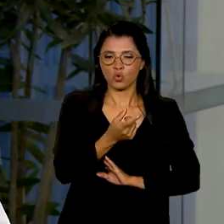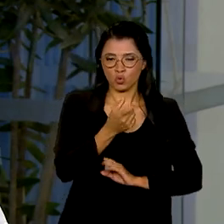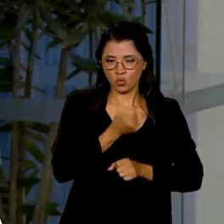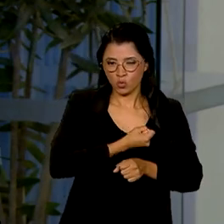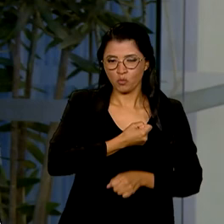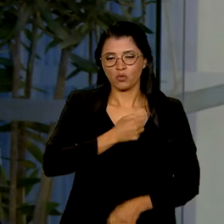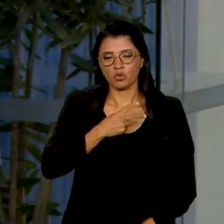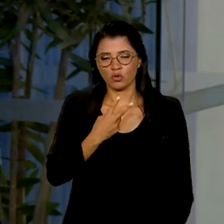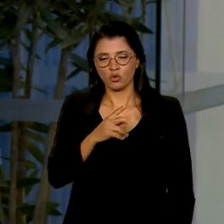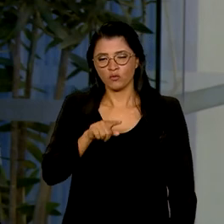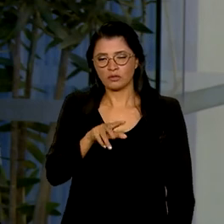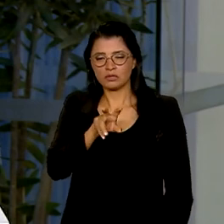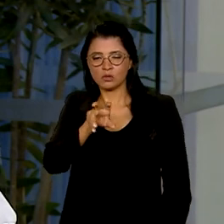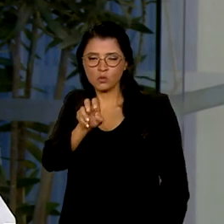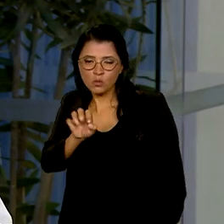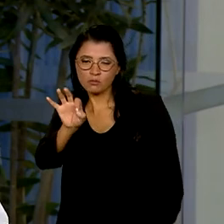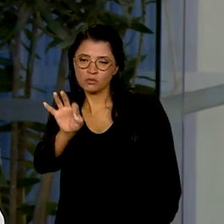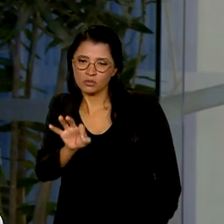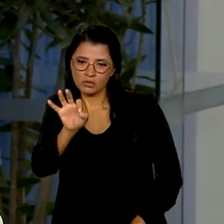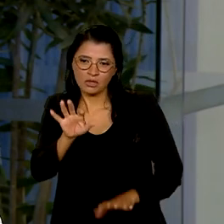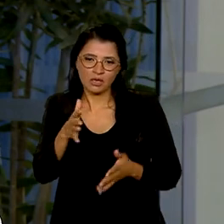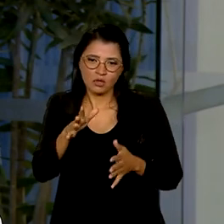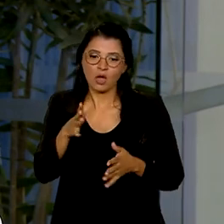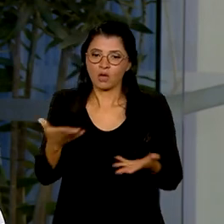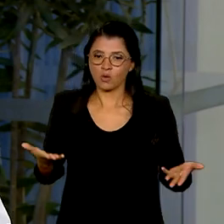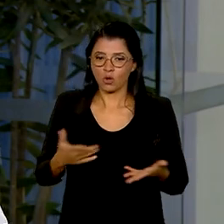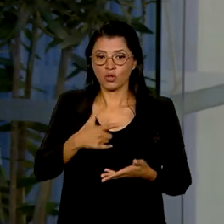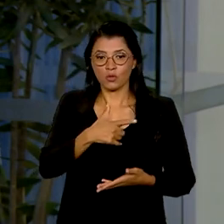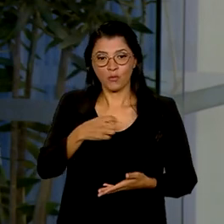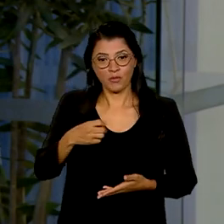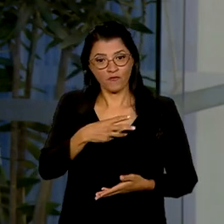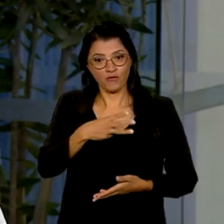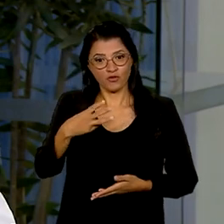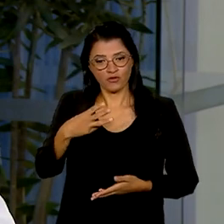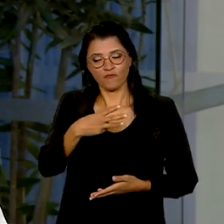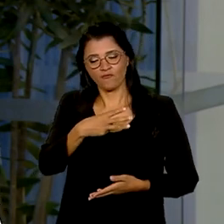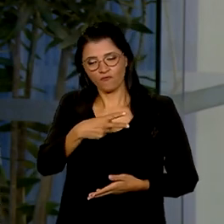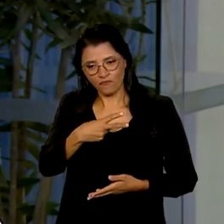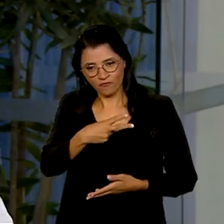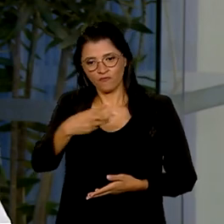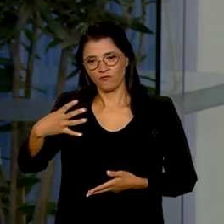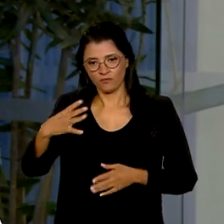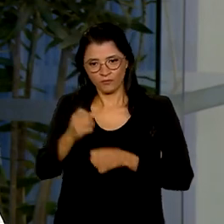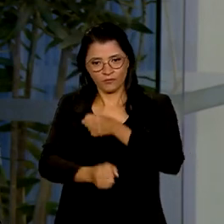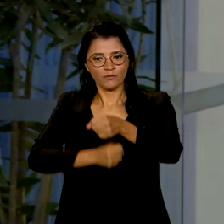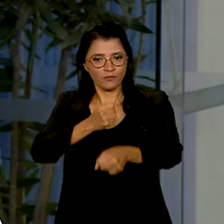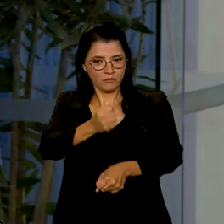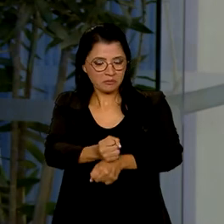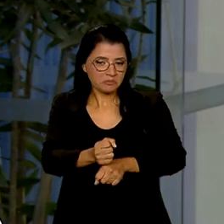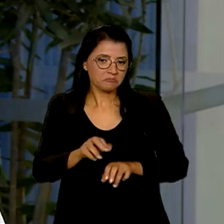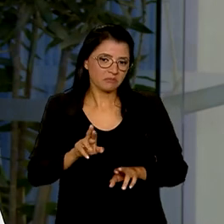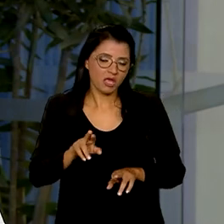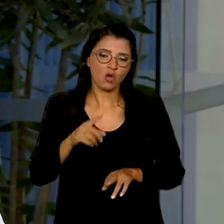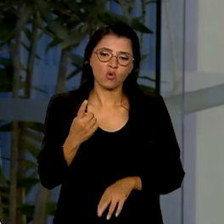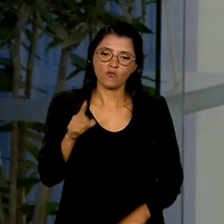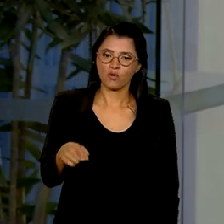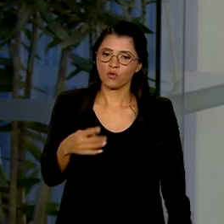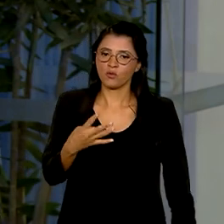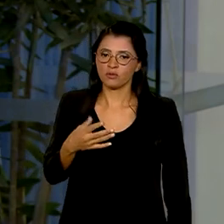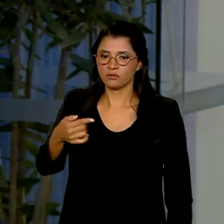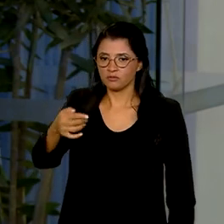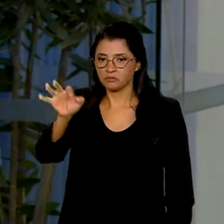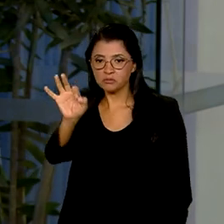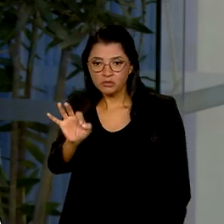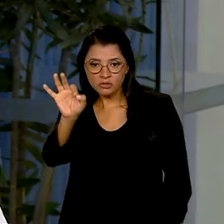,56%. Já para 2024, para o ano que vem, a estimativa agora é de 1,47